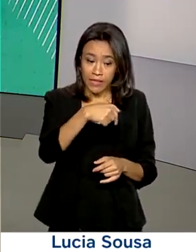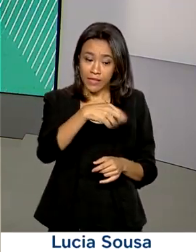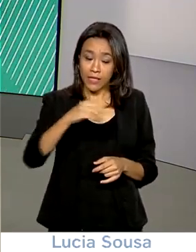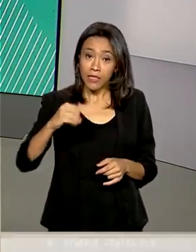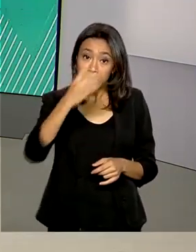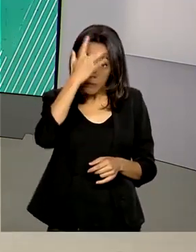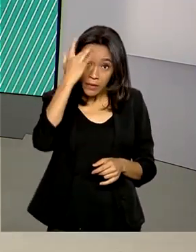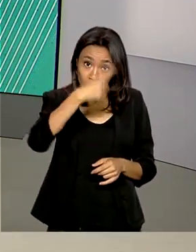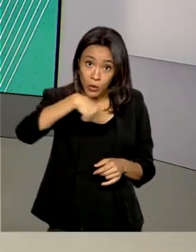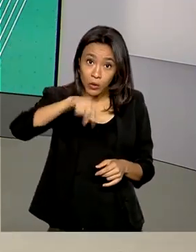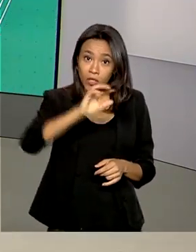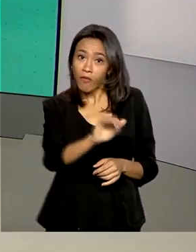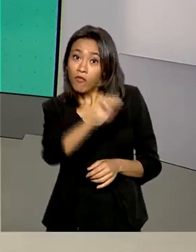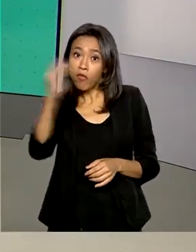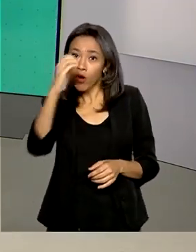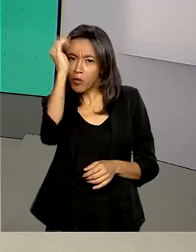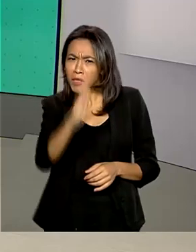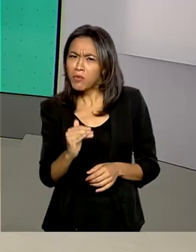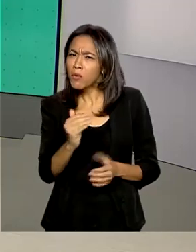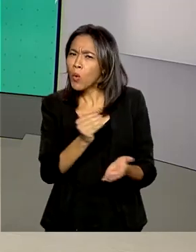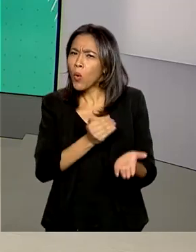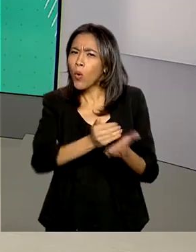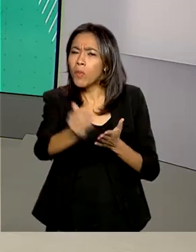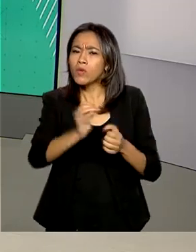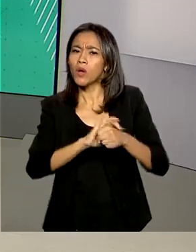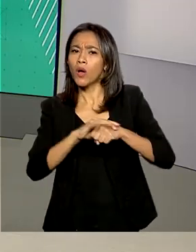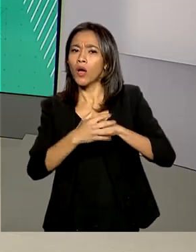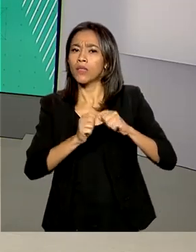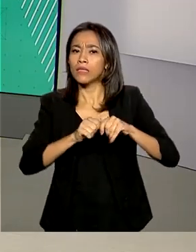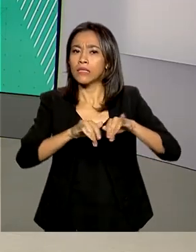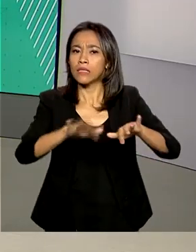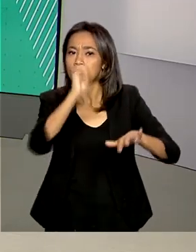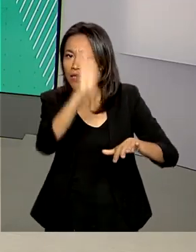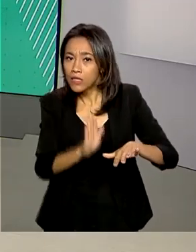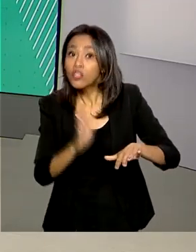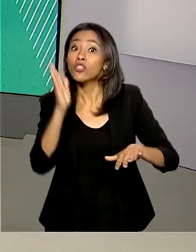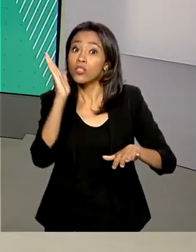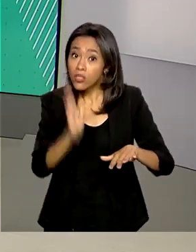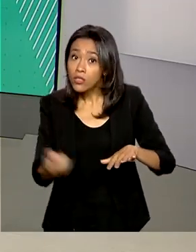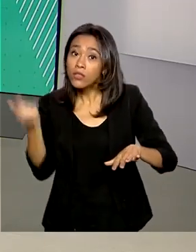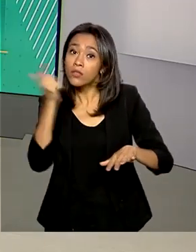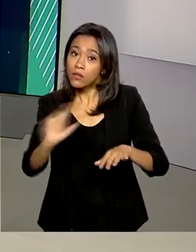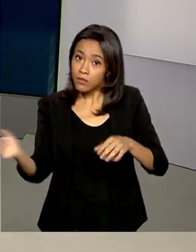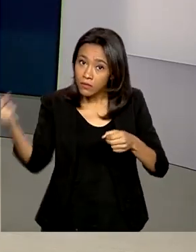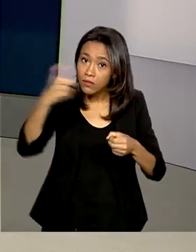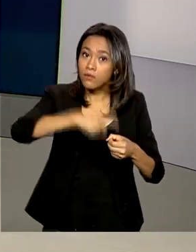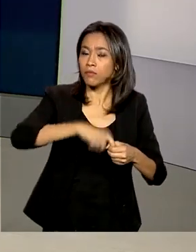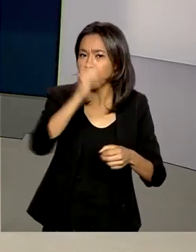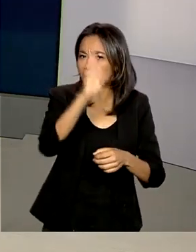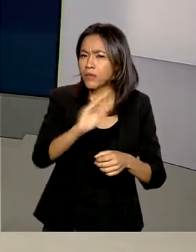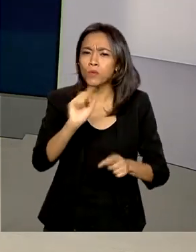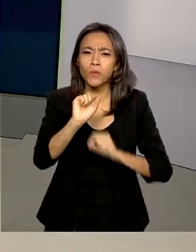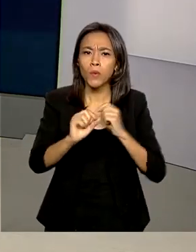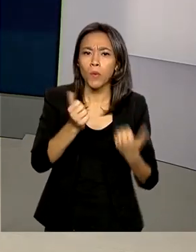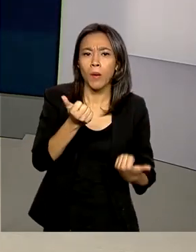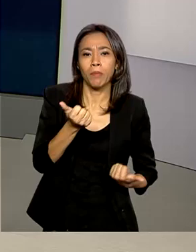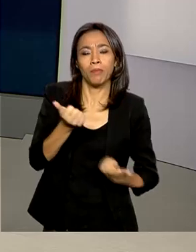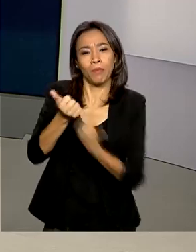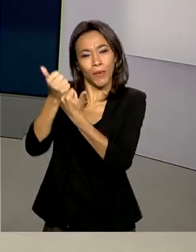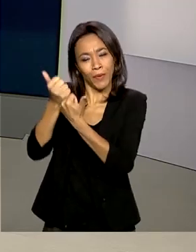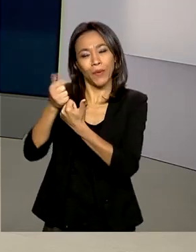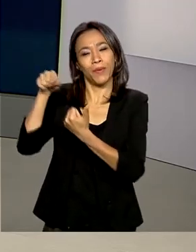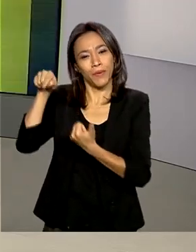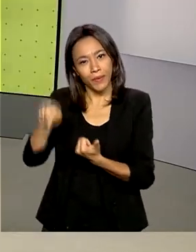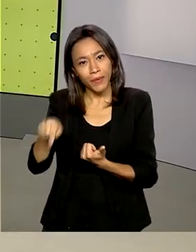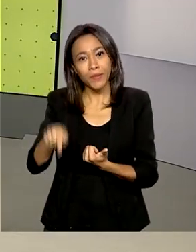estavam no exterior quando começou a pandemia da Covid-19 já conseguiram retornar ao Brasil com o apoio do Ministério das Relações